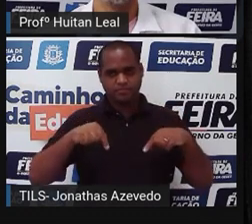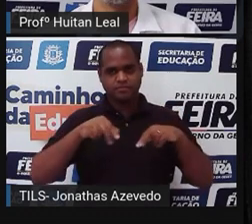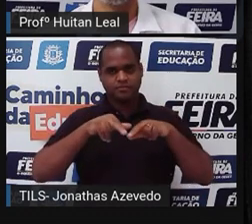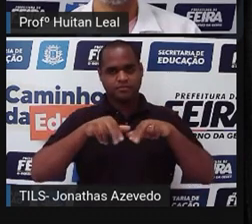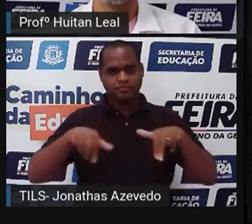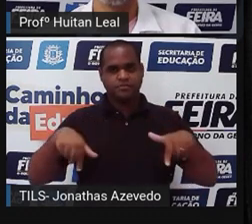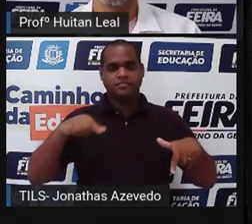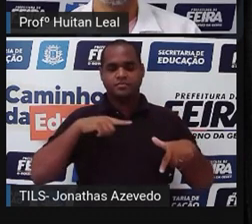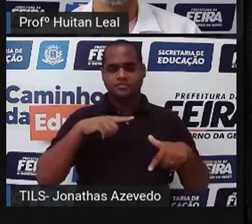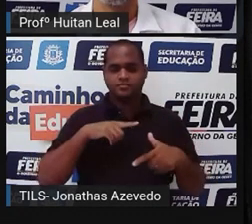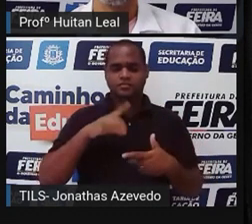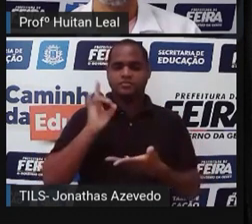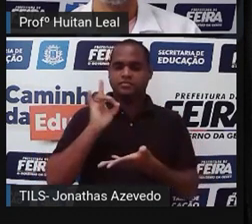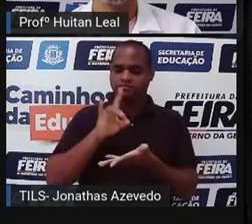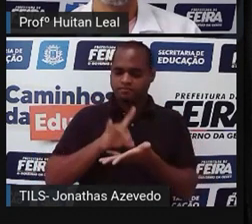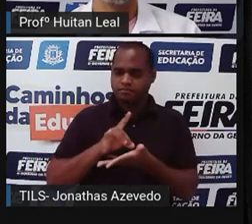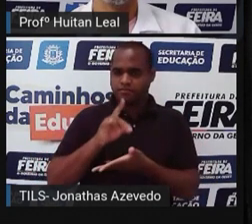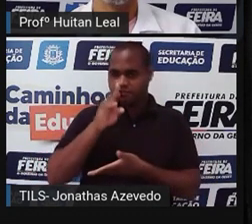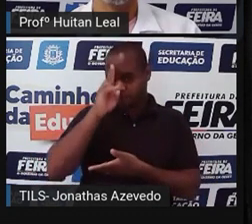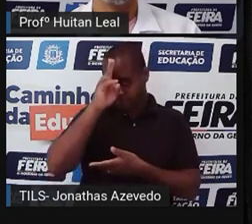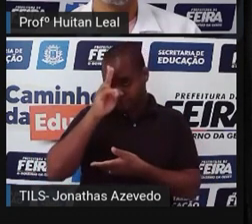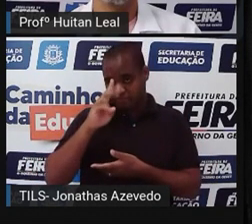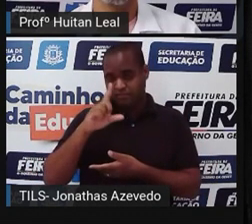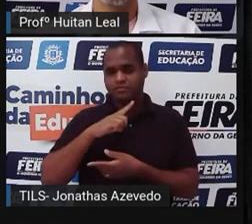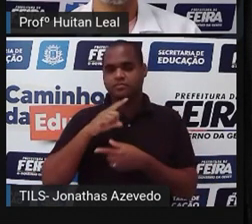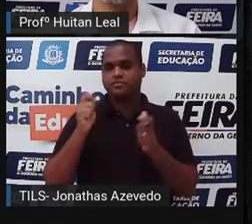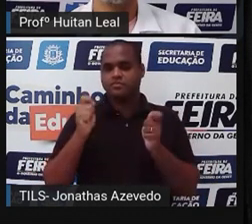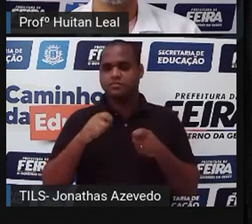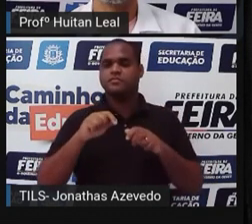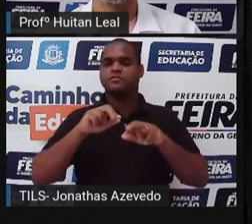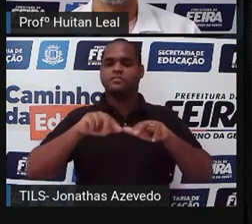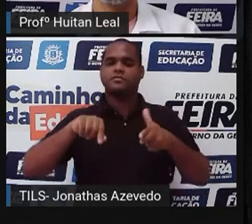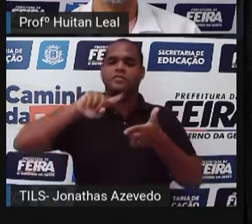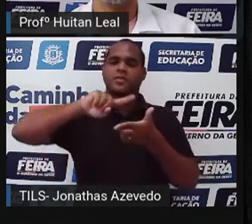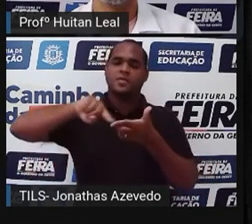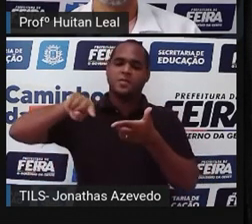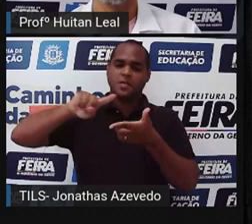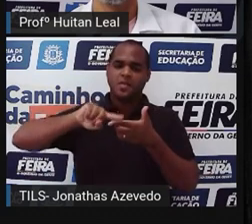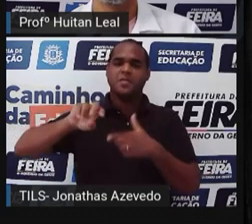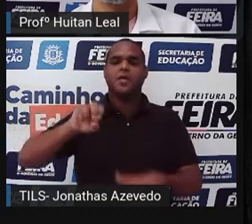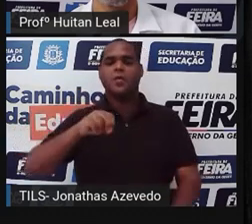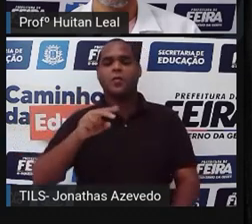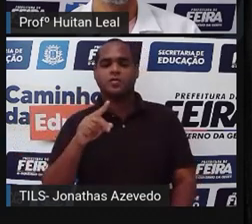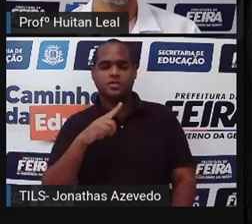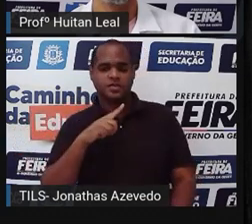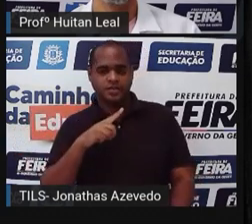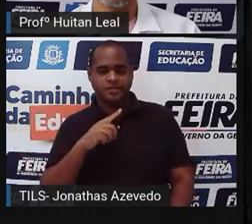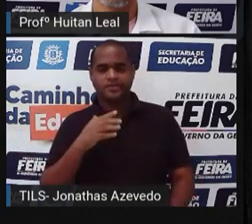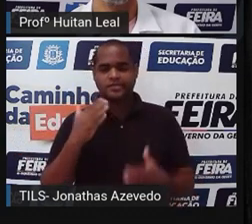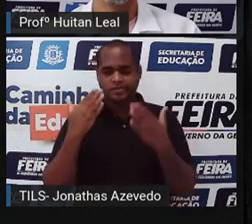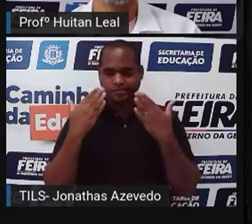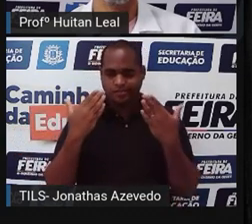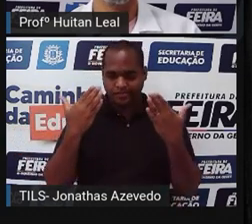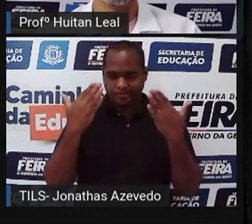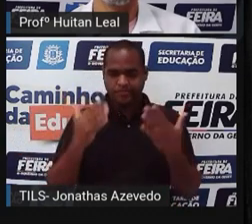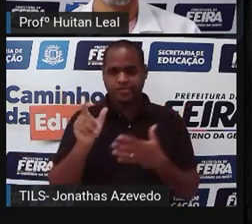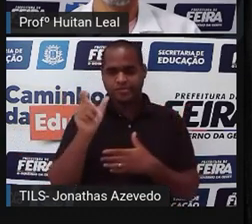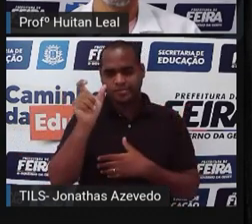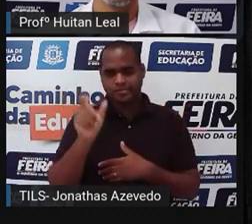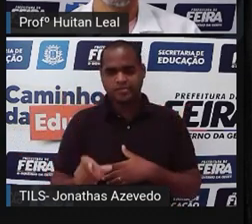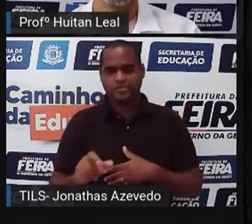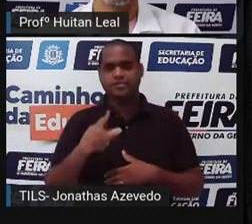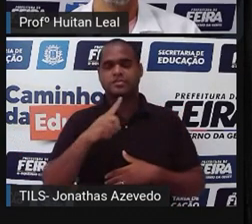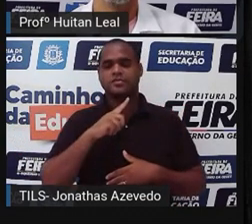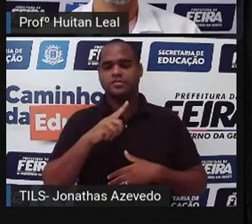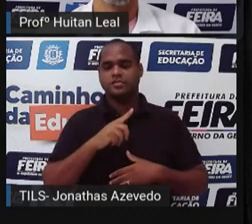acontecimentos da história, relacionados com o problema ou a situação, apresentados na introdução.